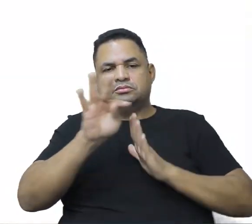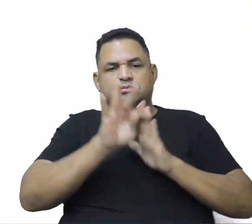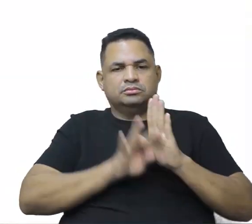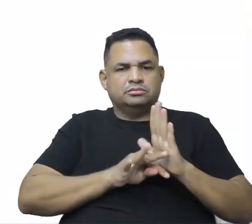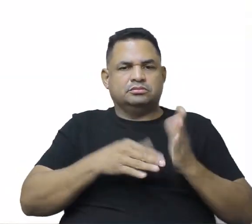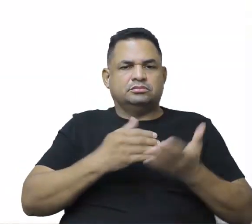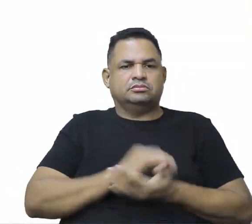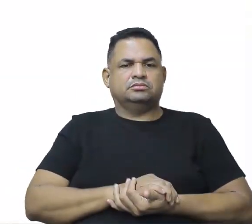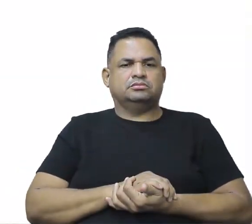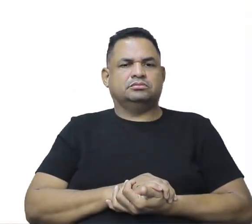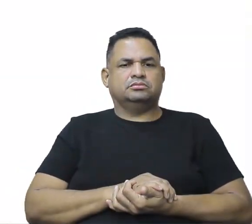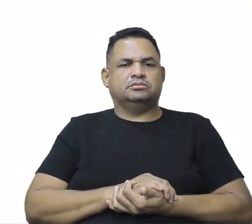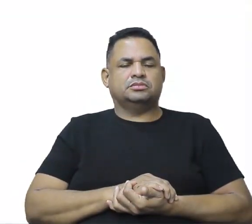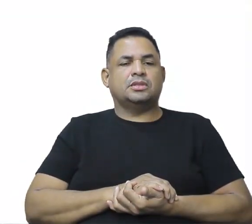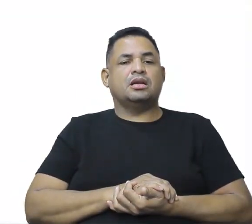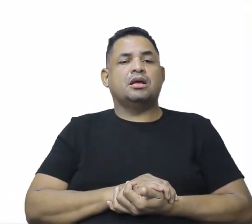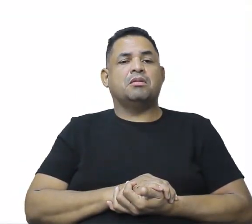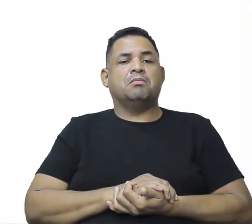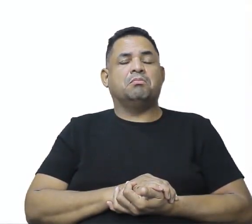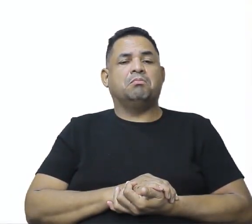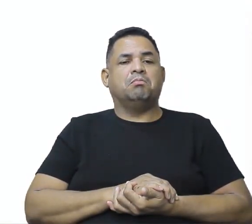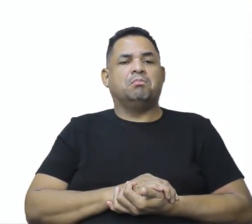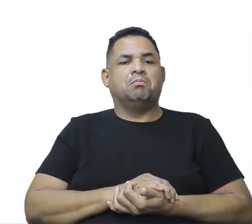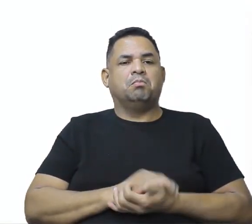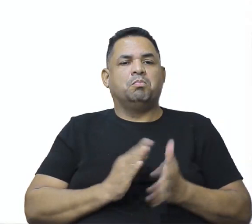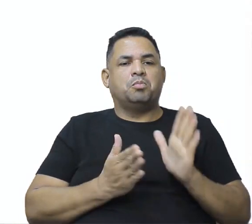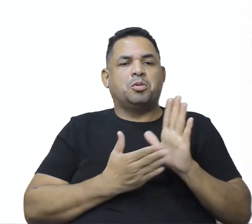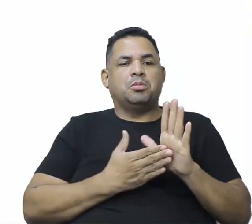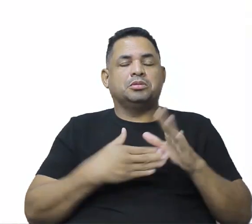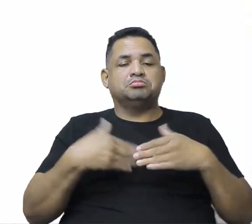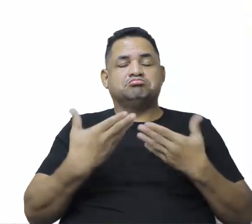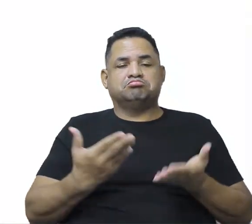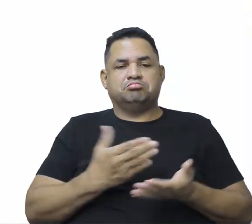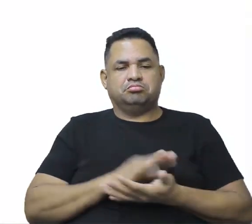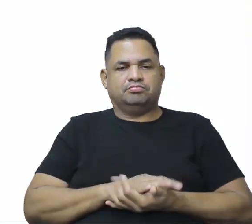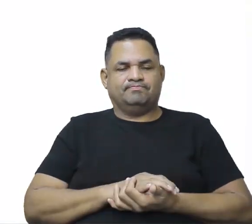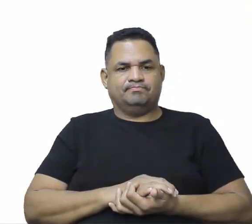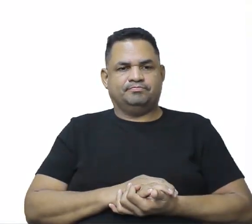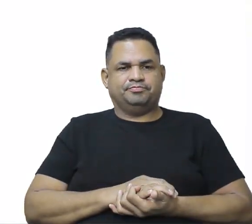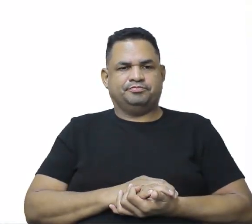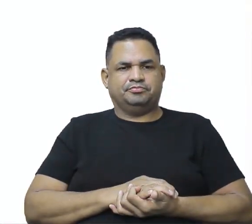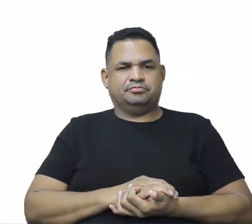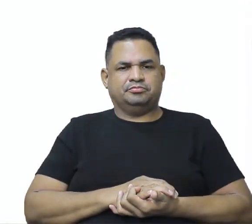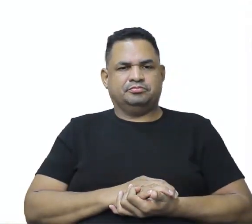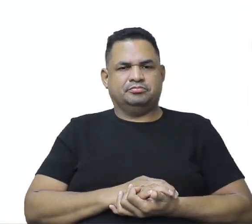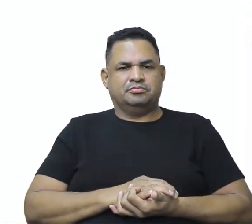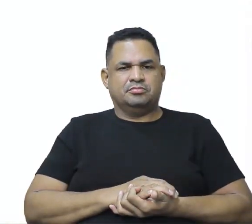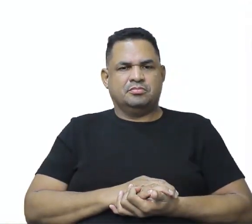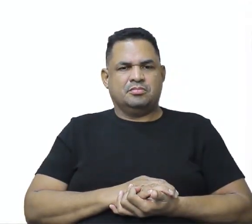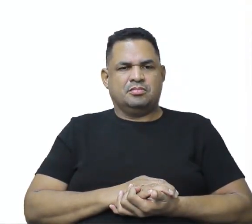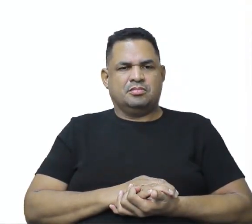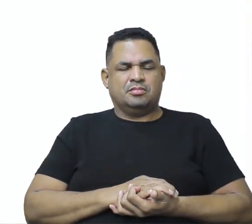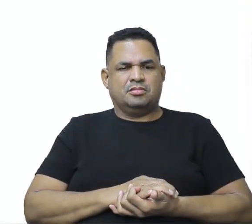texto pressupõe o quê? Né? O tipo de